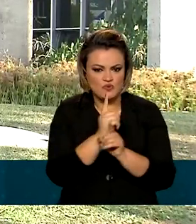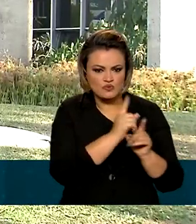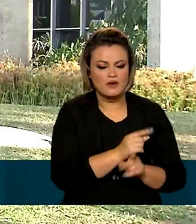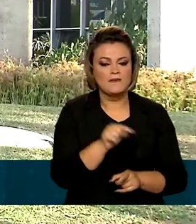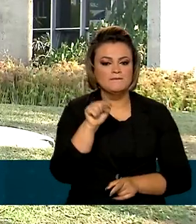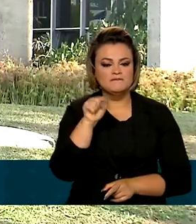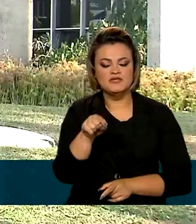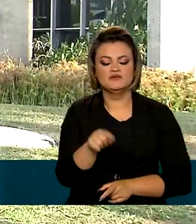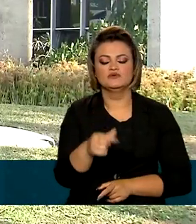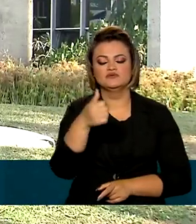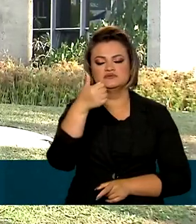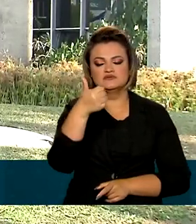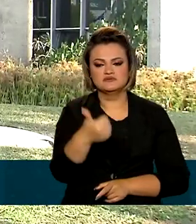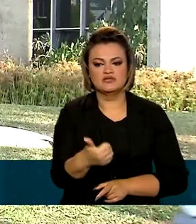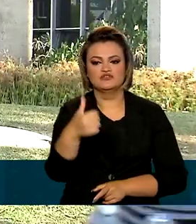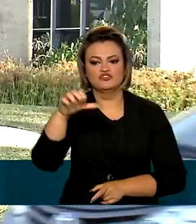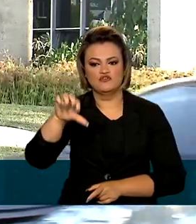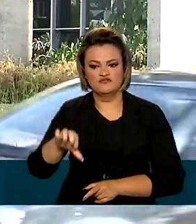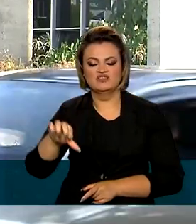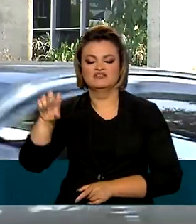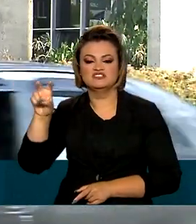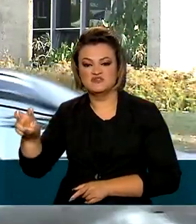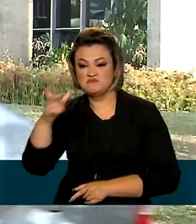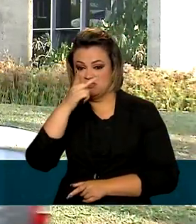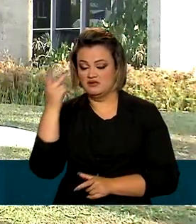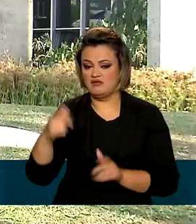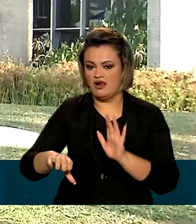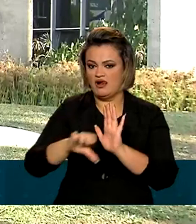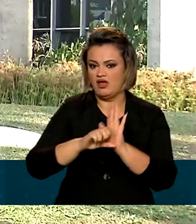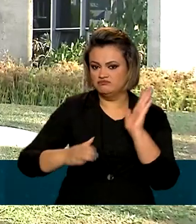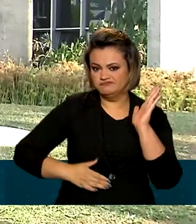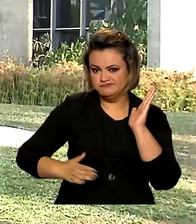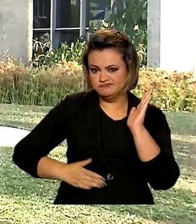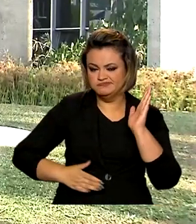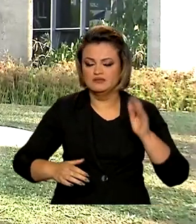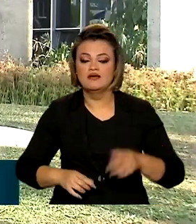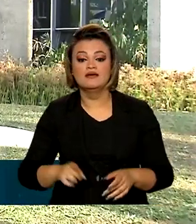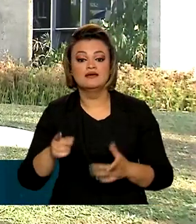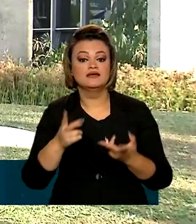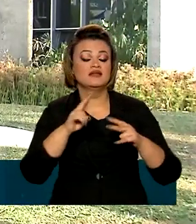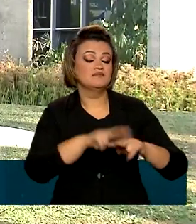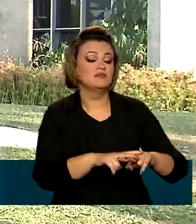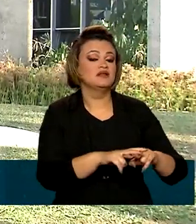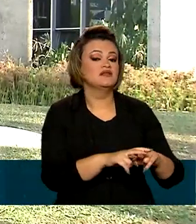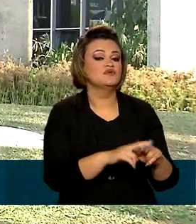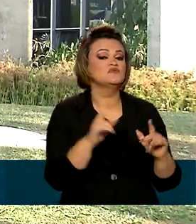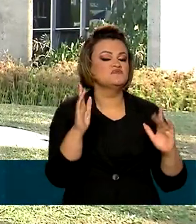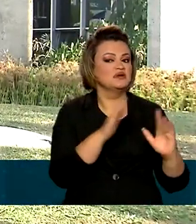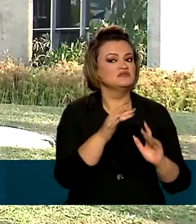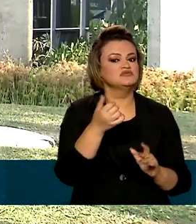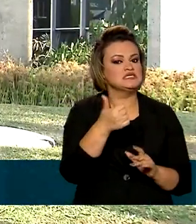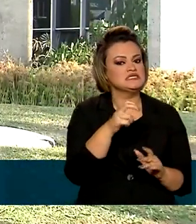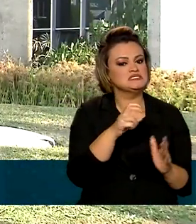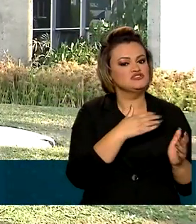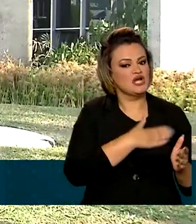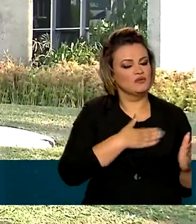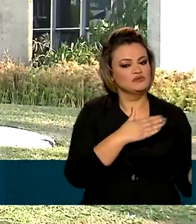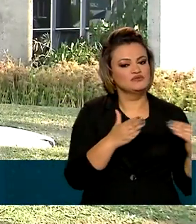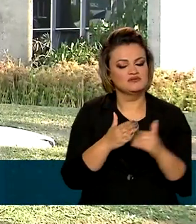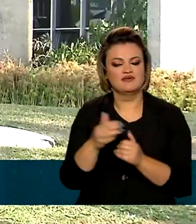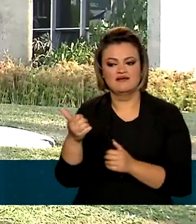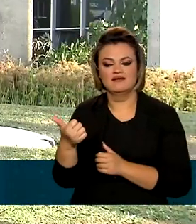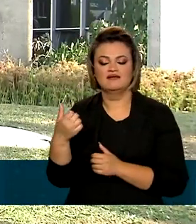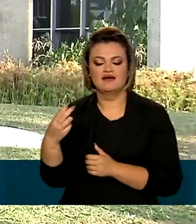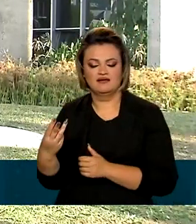.195 integrantes de organizações criminosas. Essas prisões aconteceram no período de 15 de agosto a 14 de